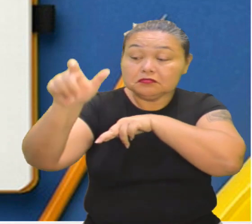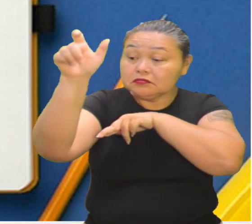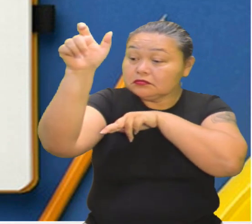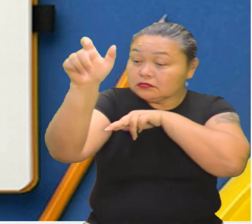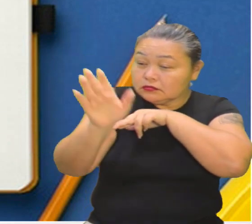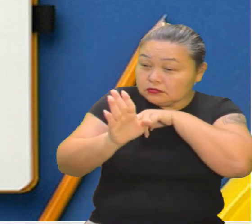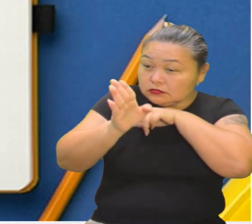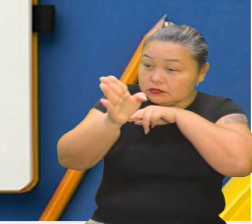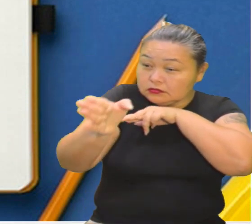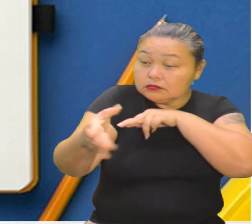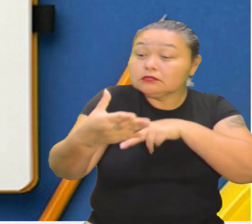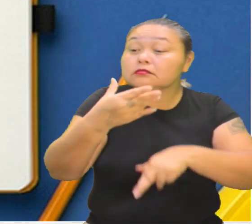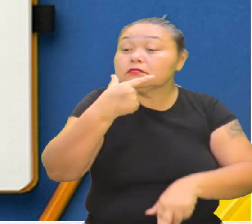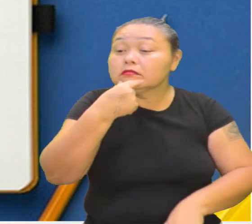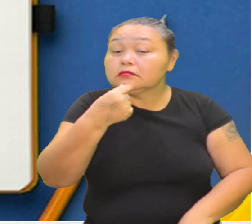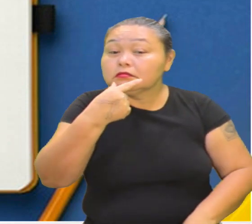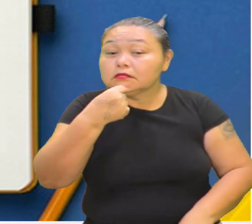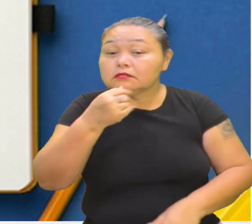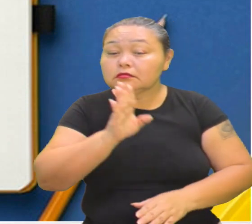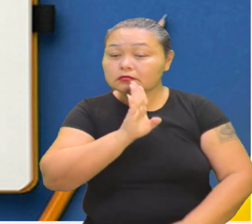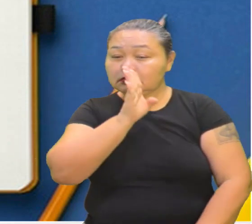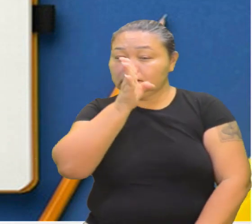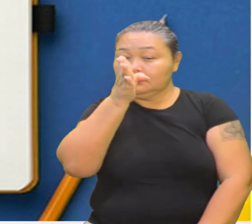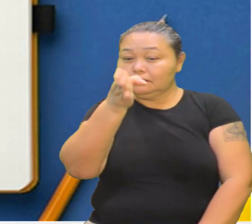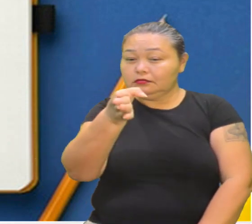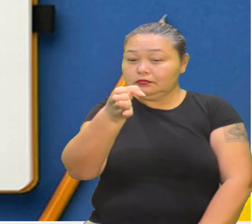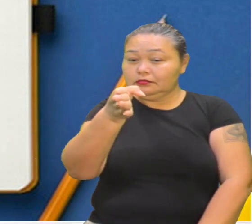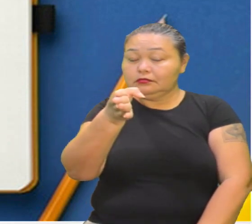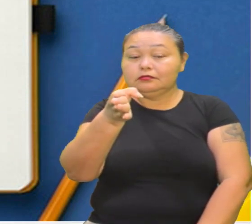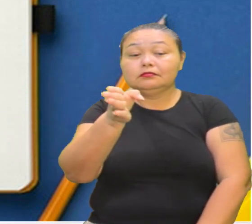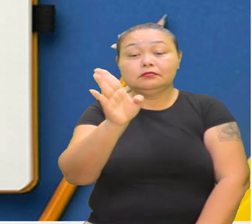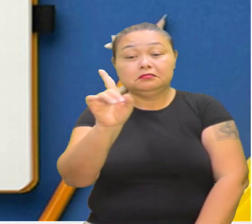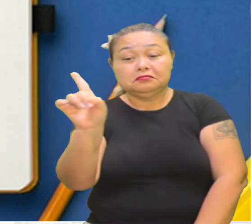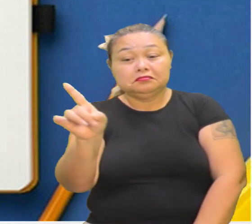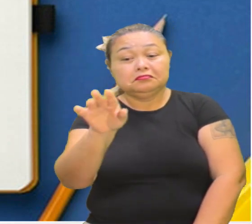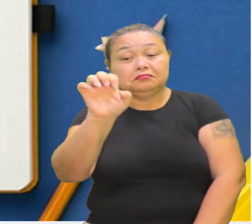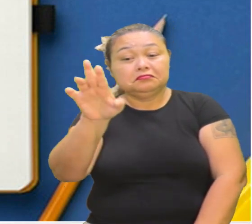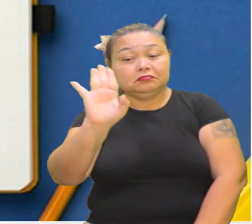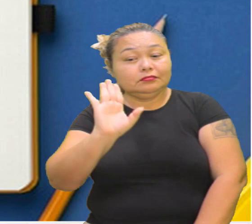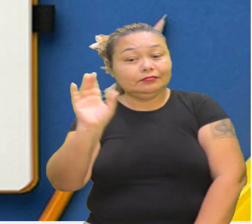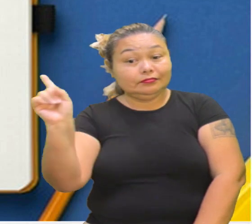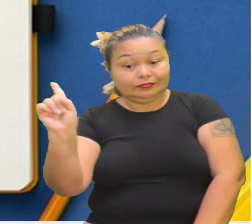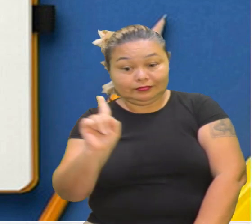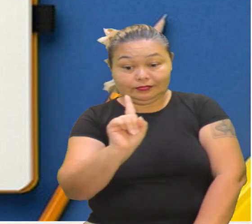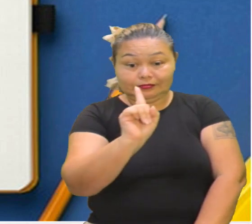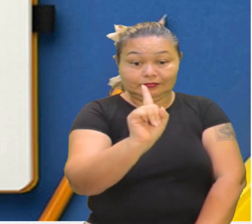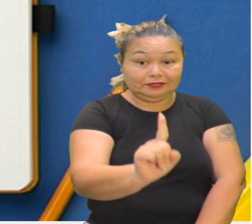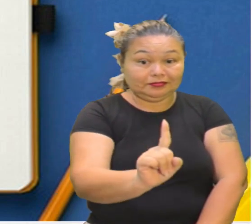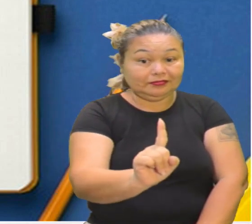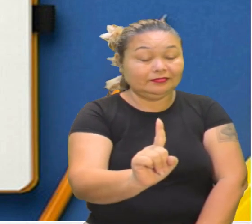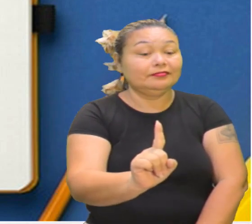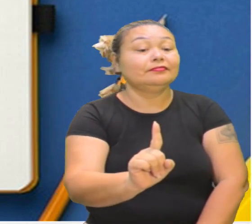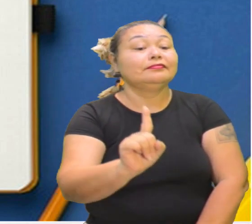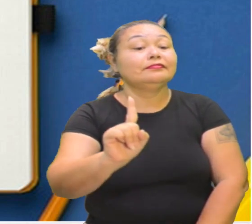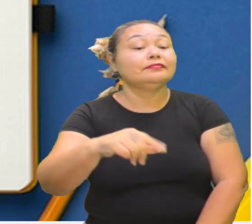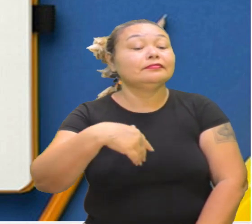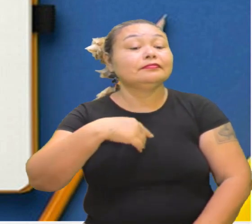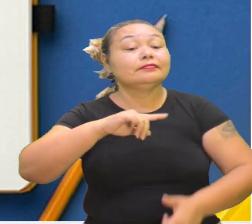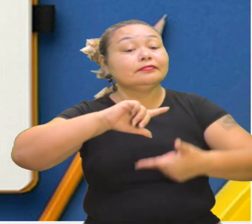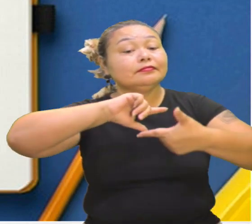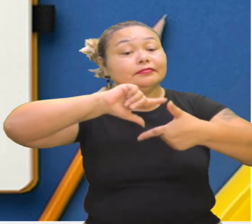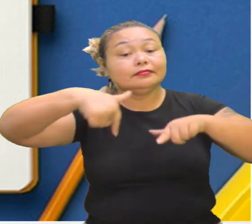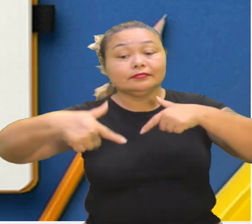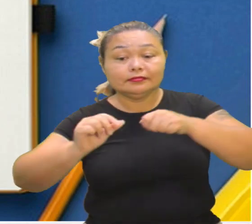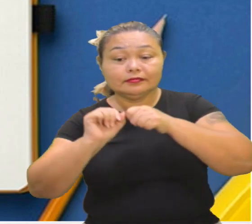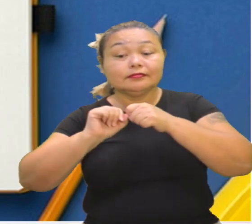o centro do universo, o heliocentrismo, né? O eu, o professor Hélio, no centro. E modernidade